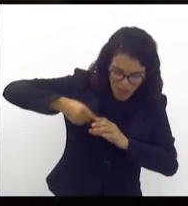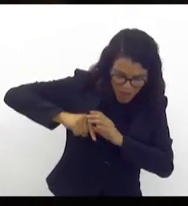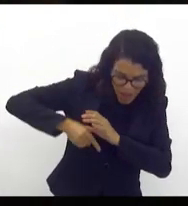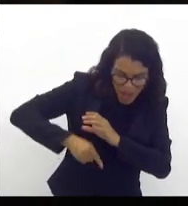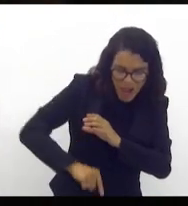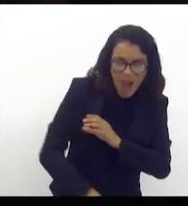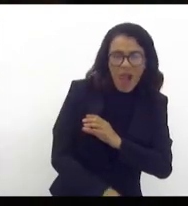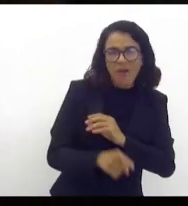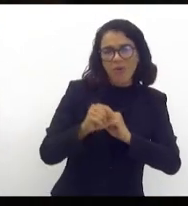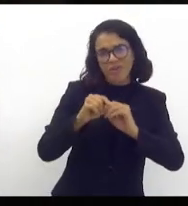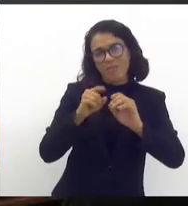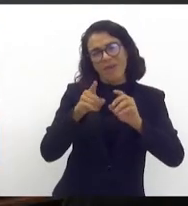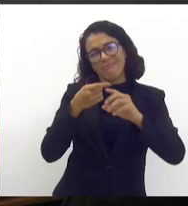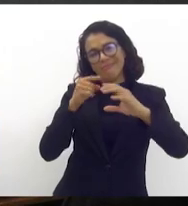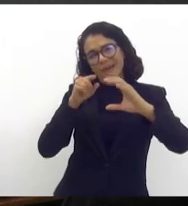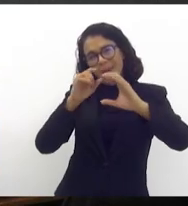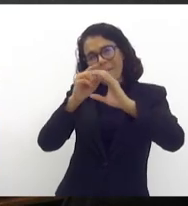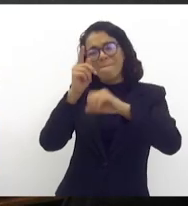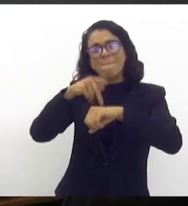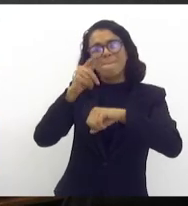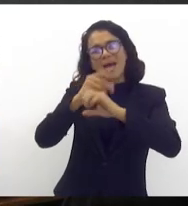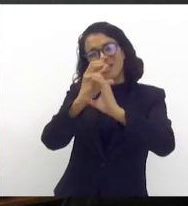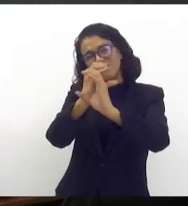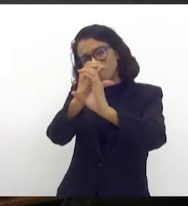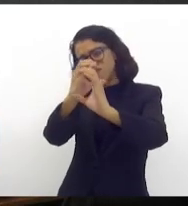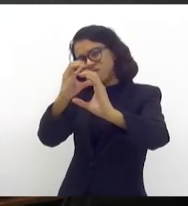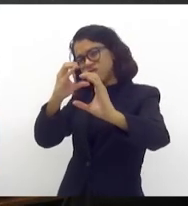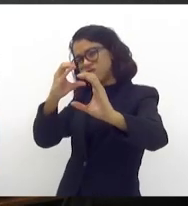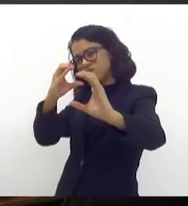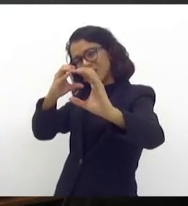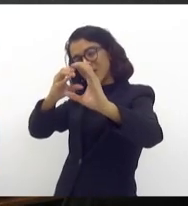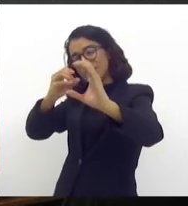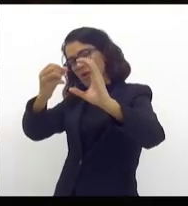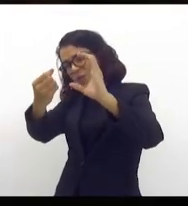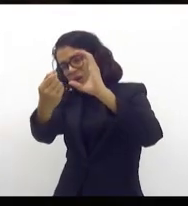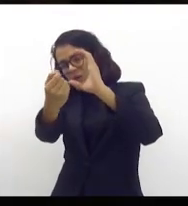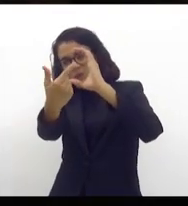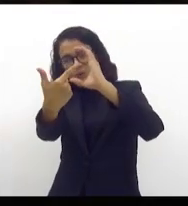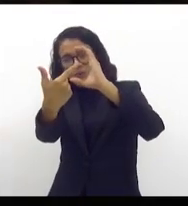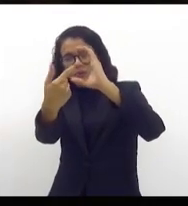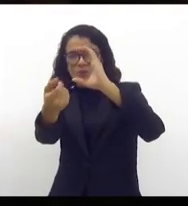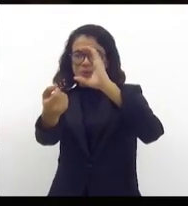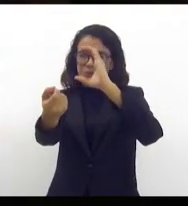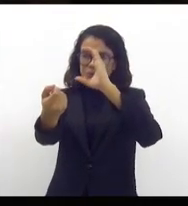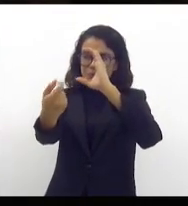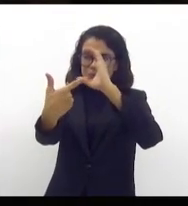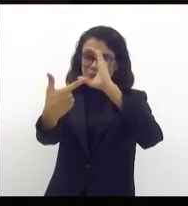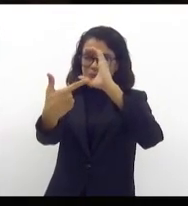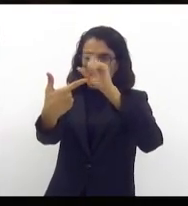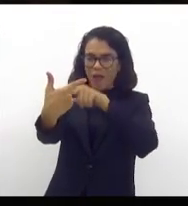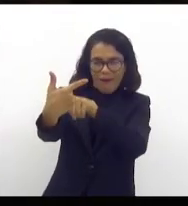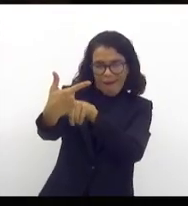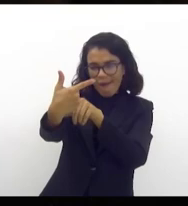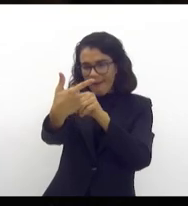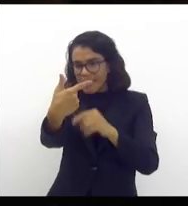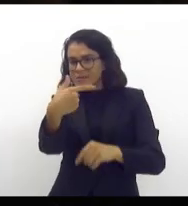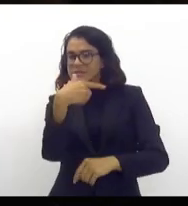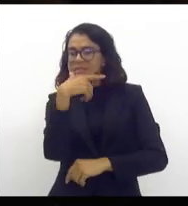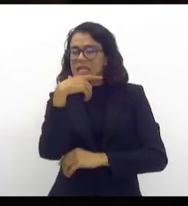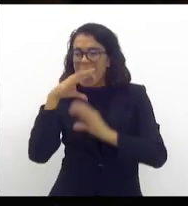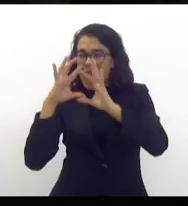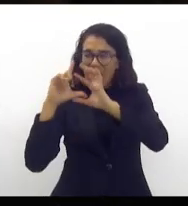viesse lá uma luzinha, lá adiante. Mas essa luzinha, dizia o deputado André Correia,